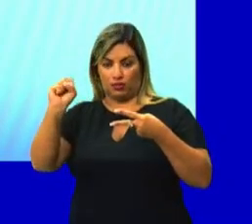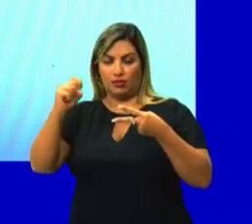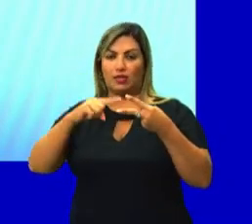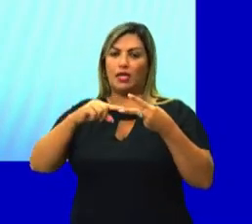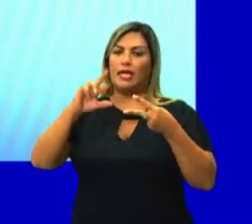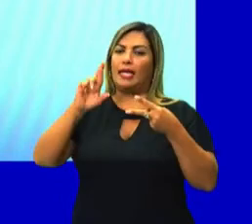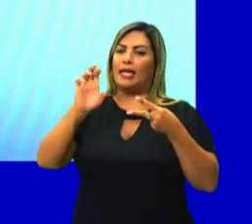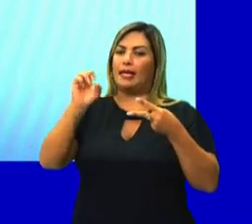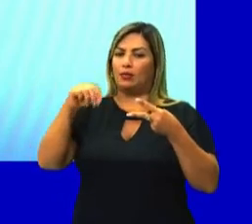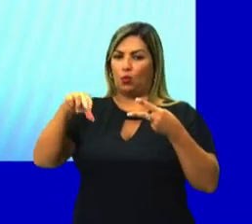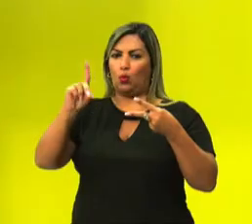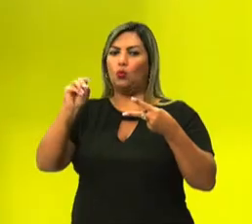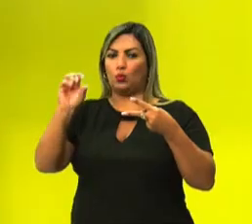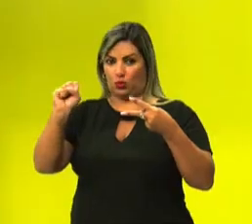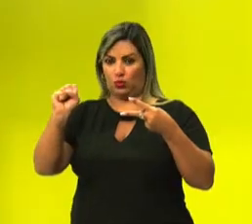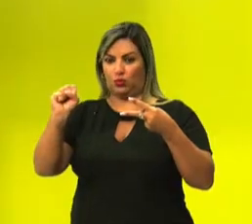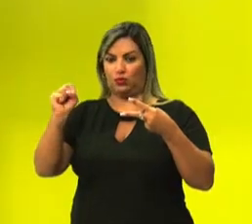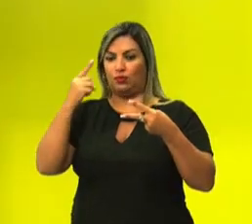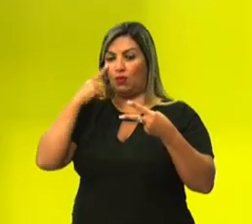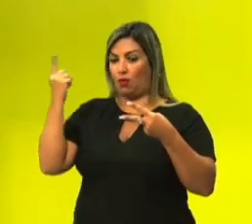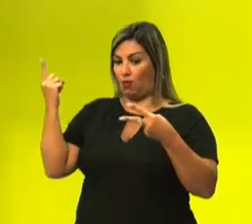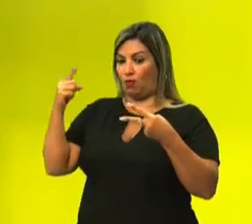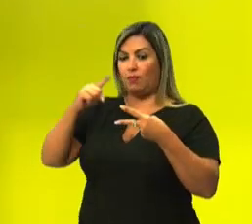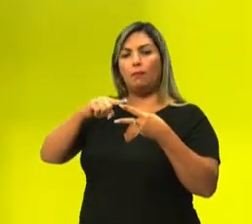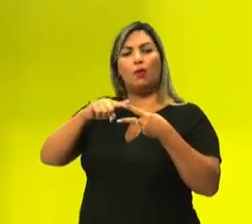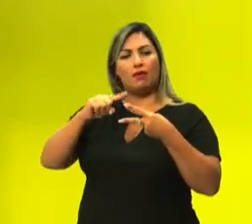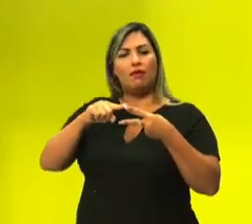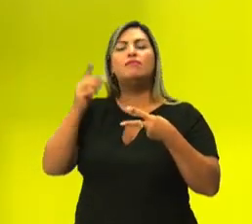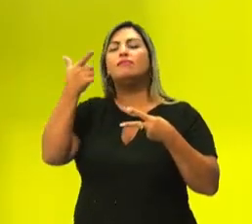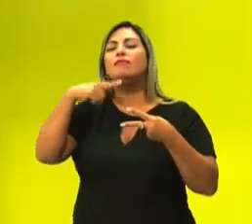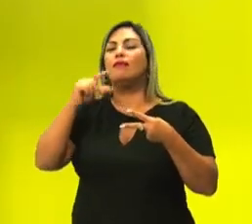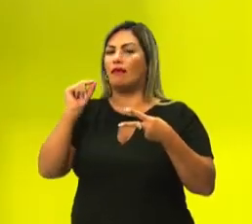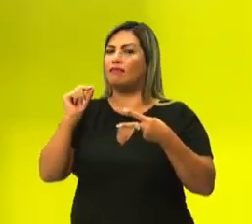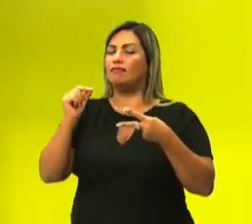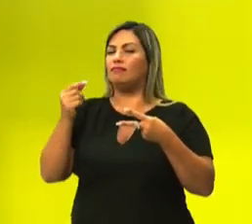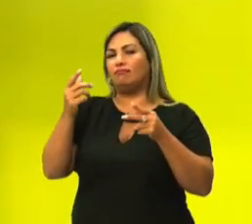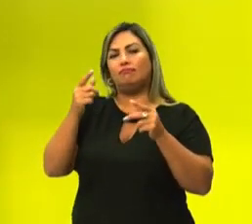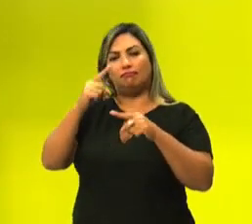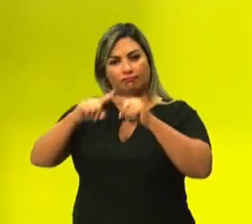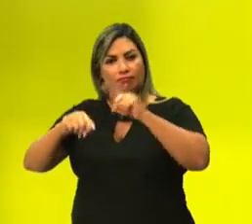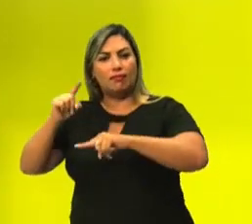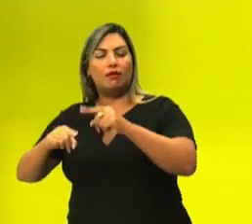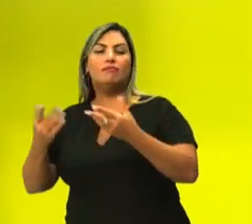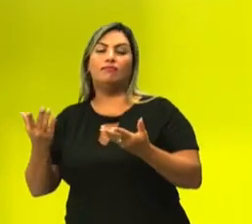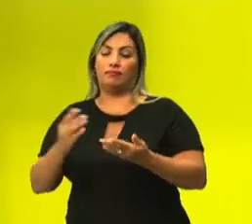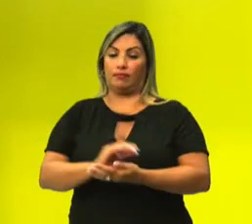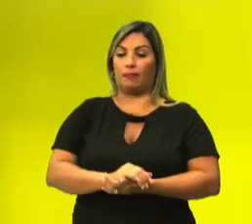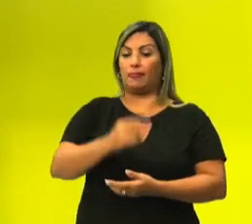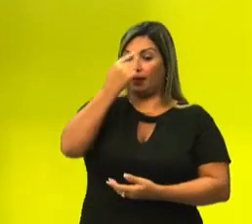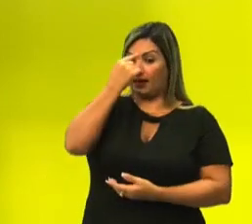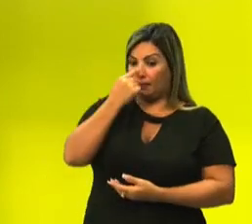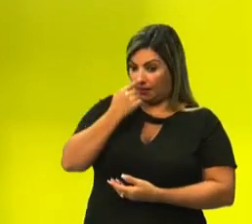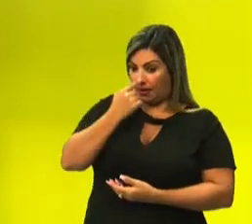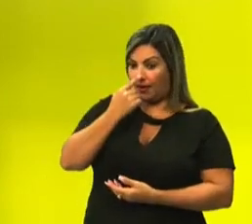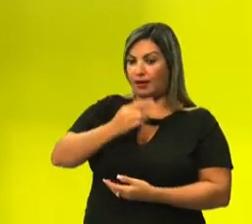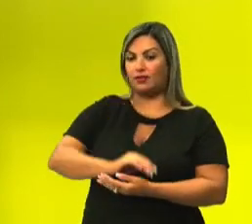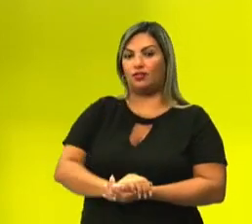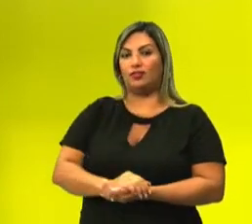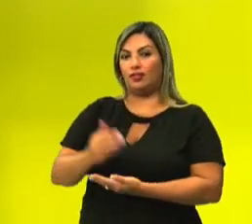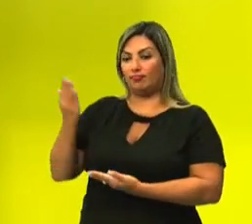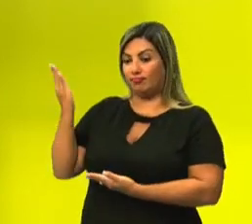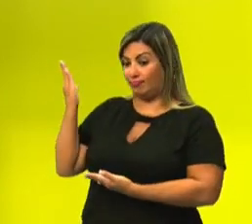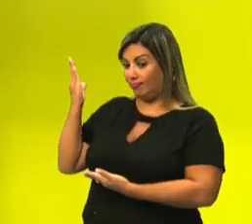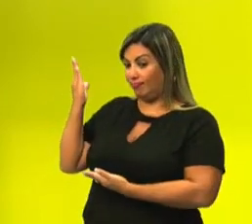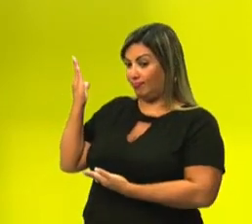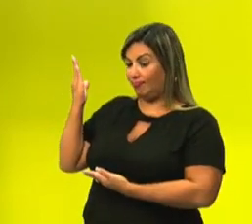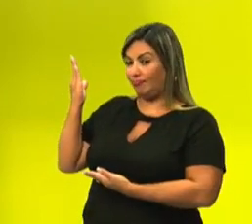redondos. Bem, a começar pelos poliedros. Quem são esses poliedros? Poliedros são figuras